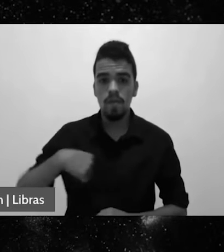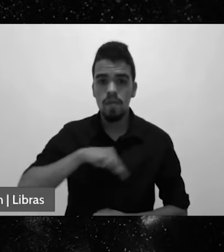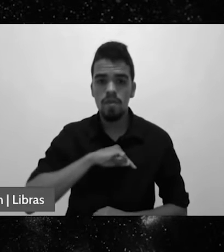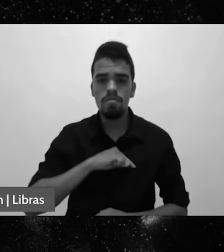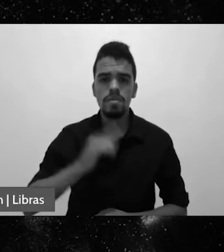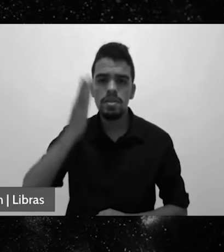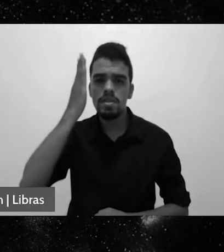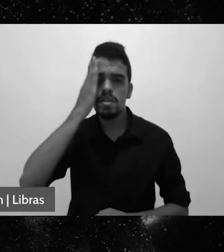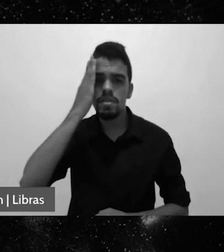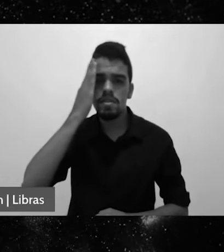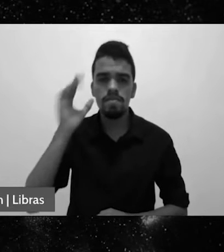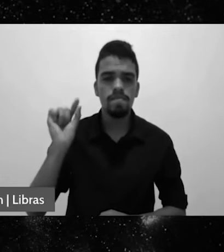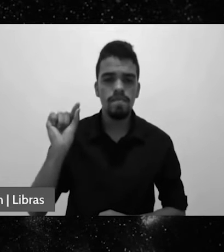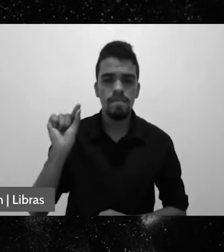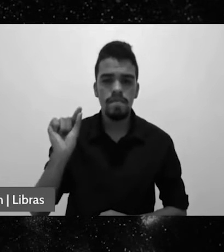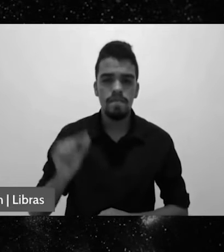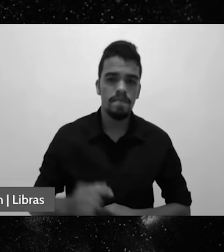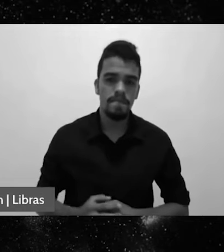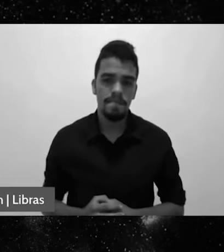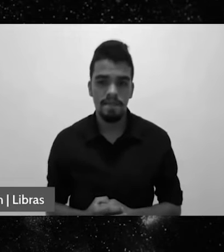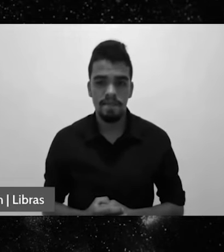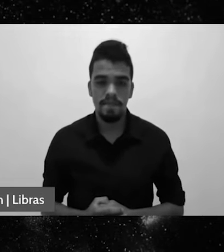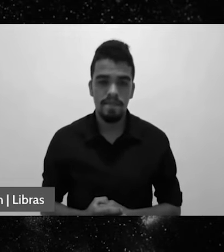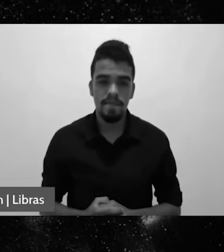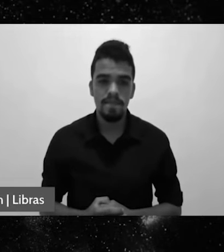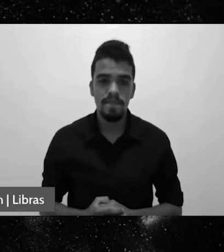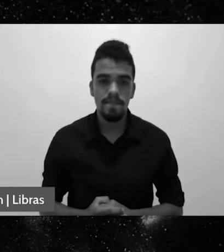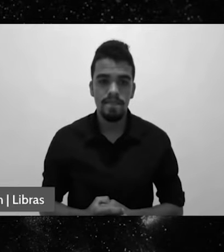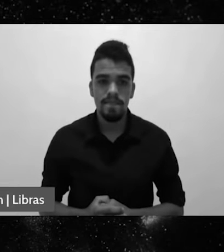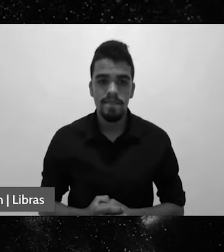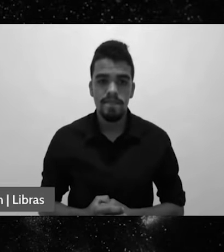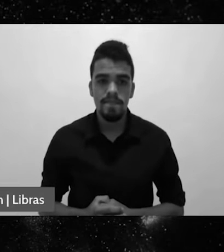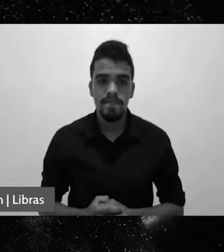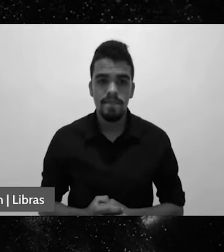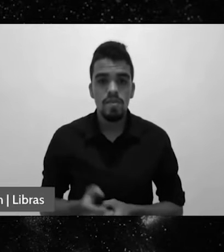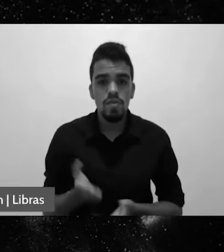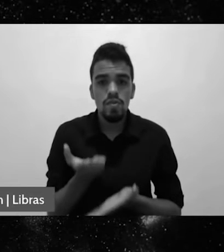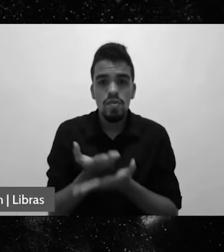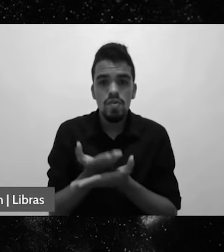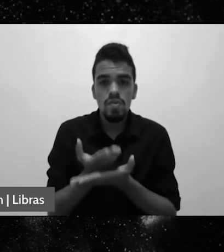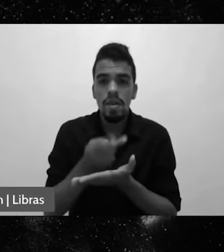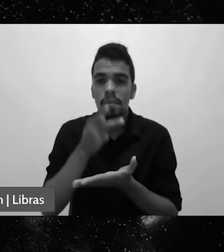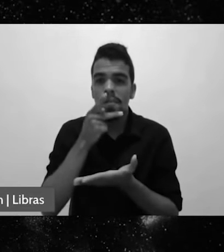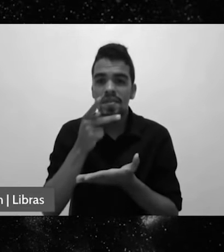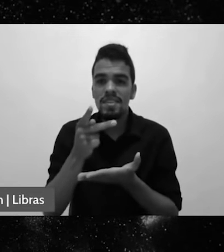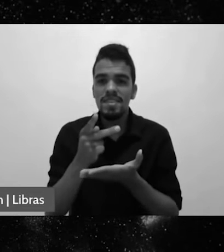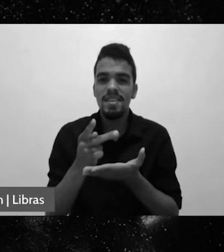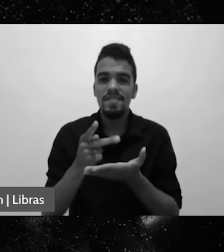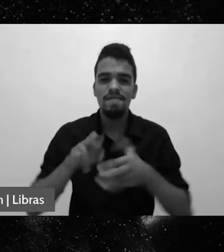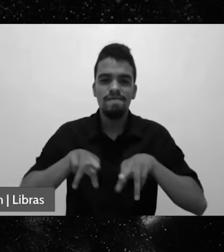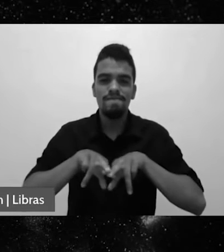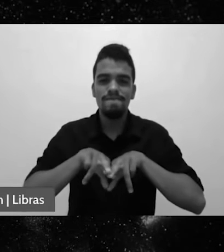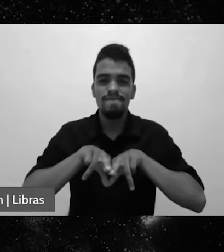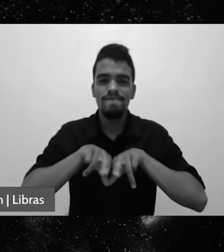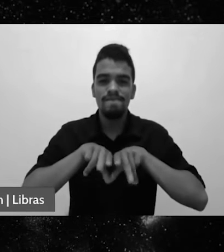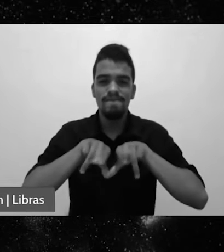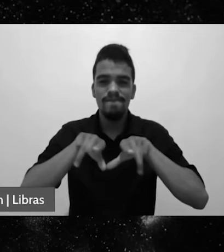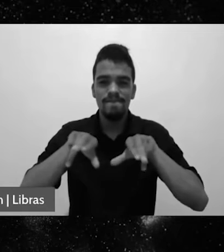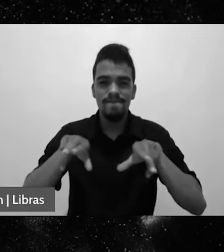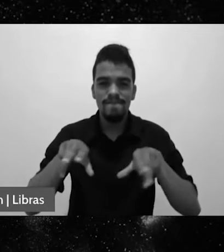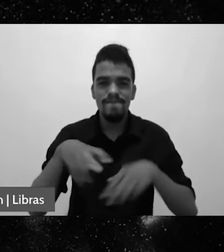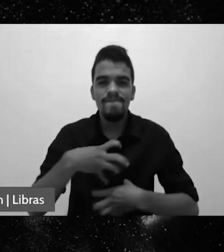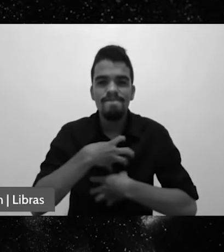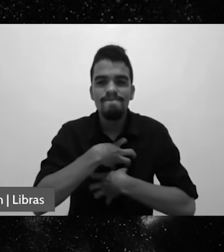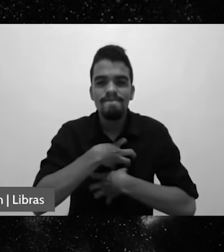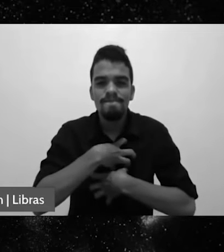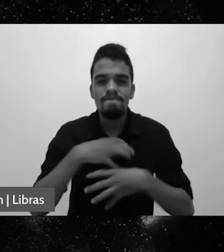uma imediaticidade, encontrar uma certeza de